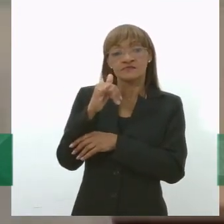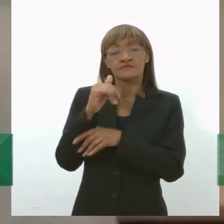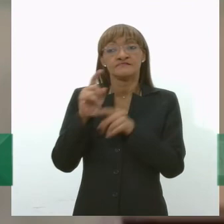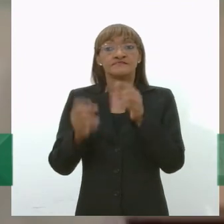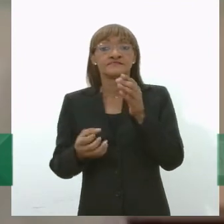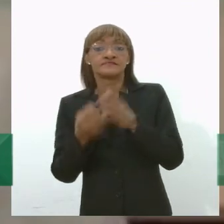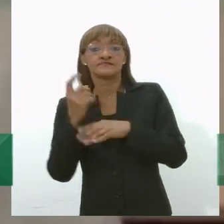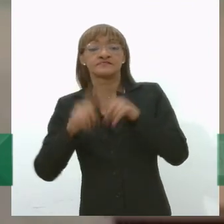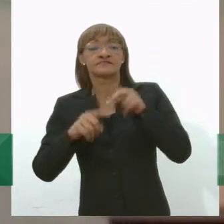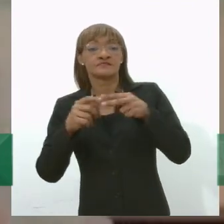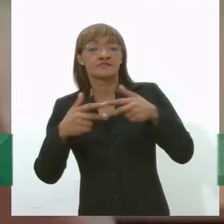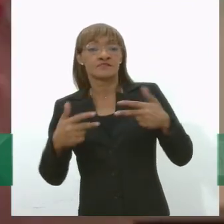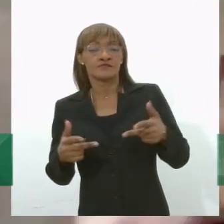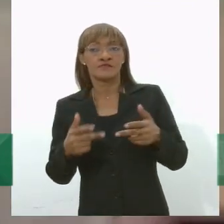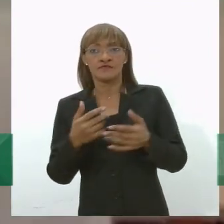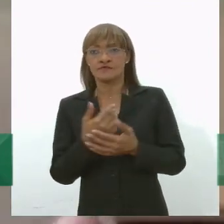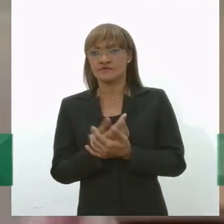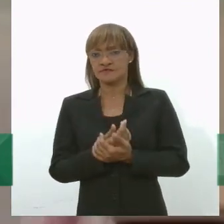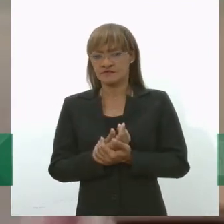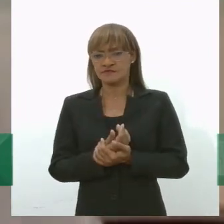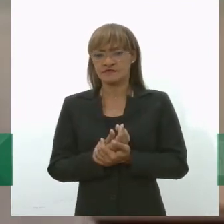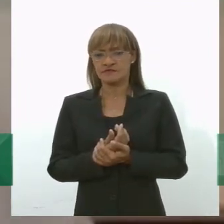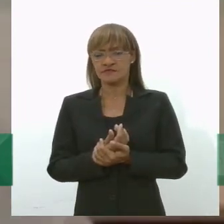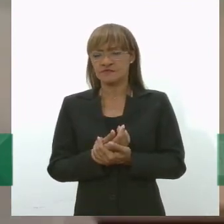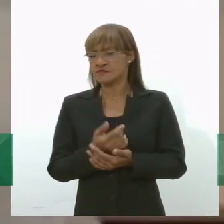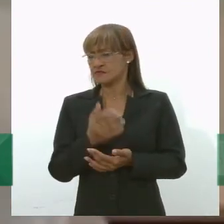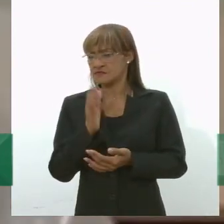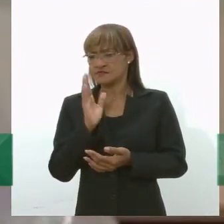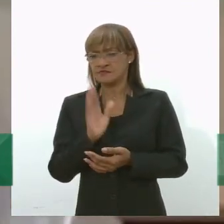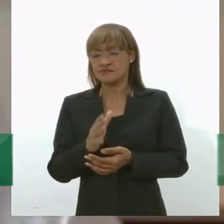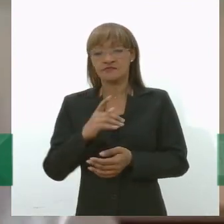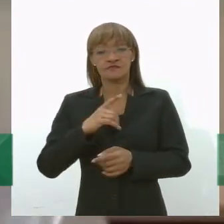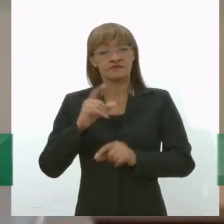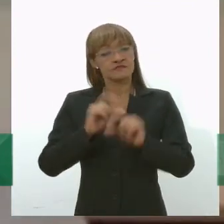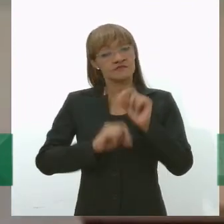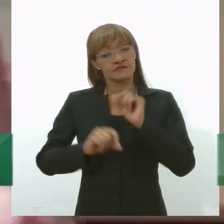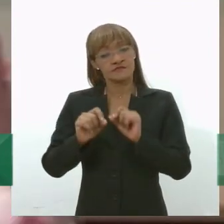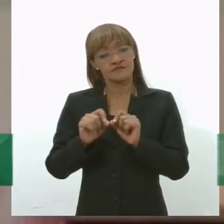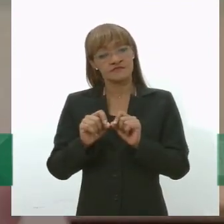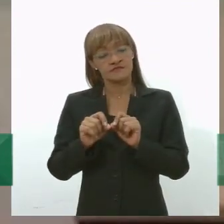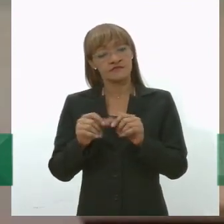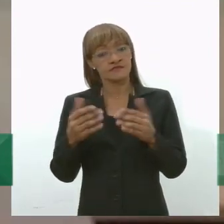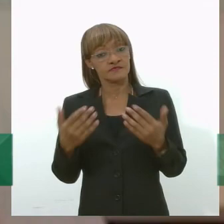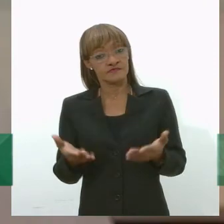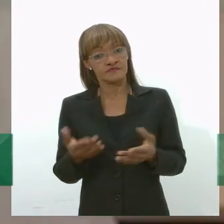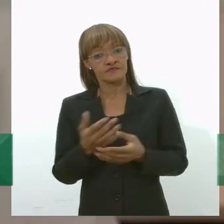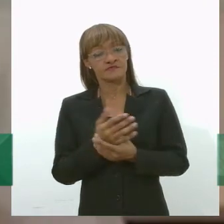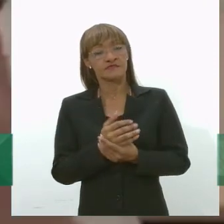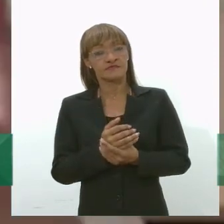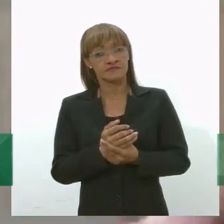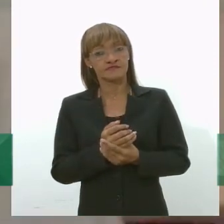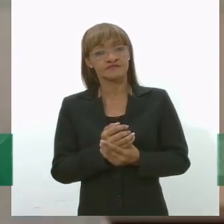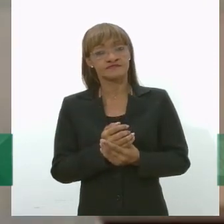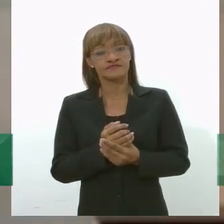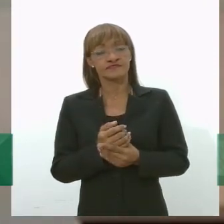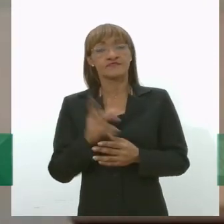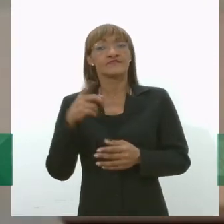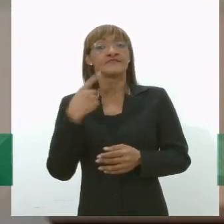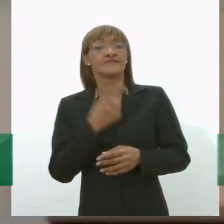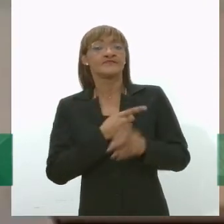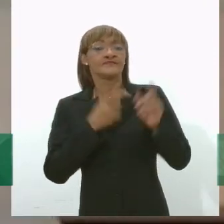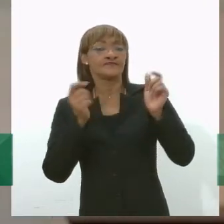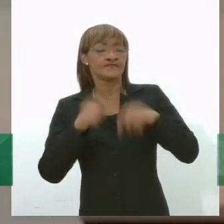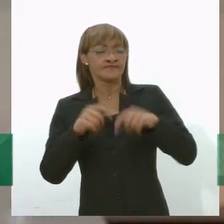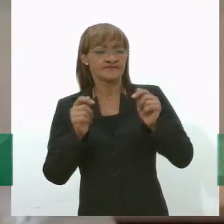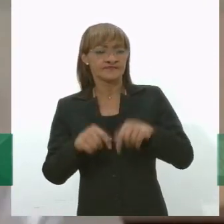determinando uma hierarquia nessa segregação de resíduos então assim a gente pode simplesmente incinerar esse